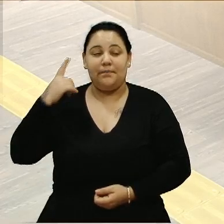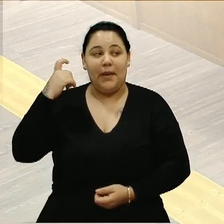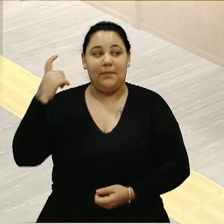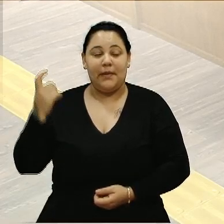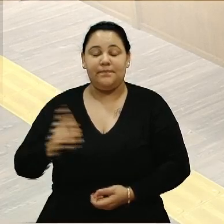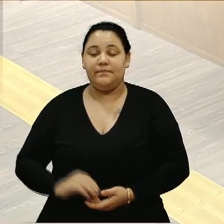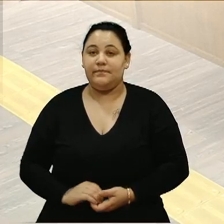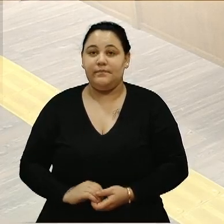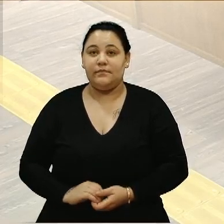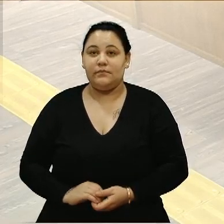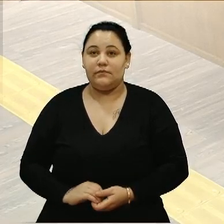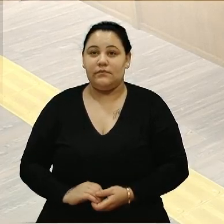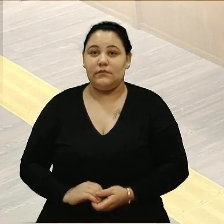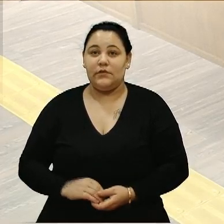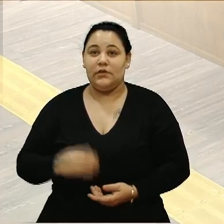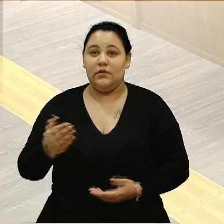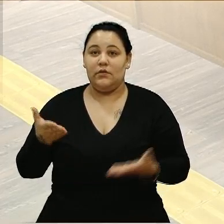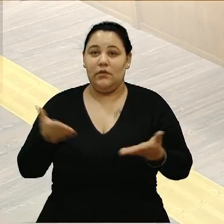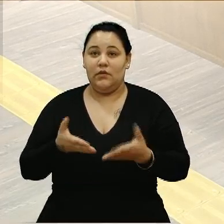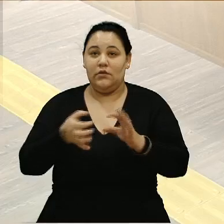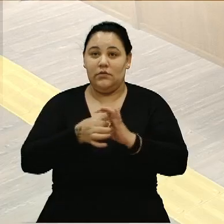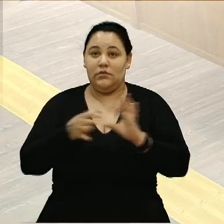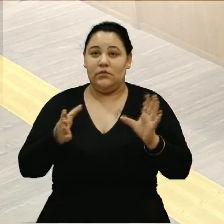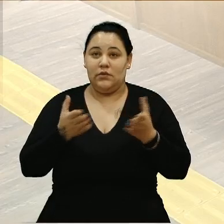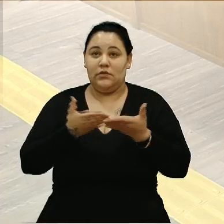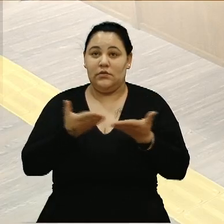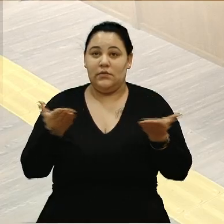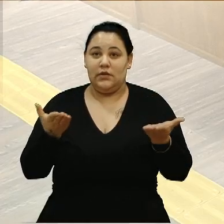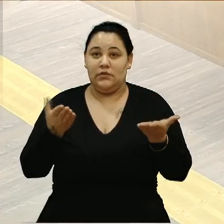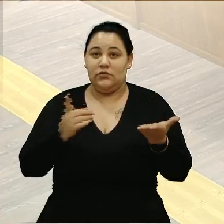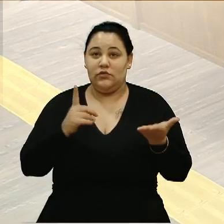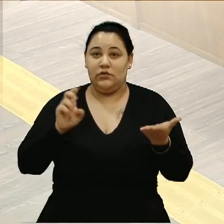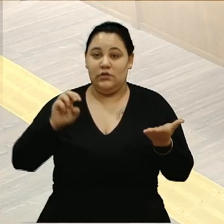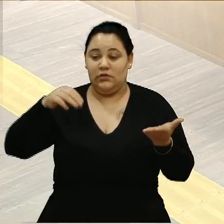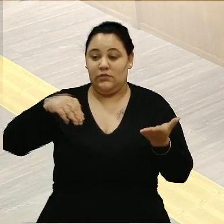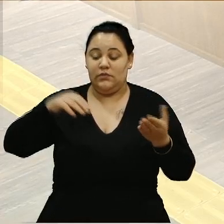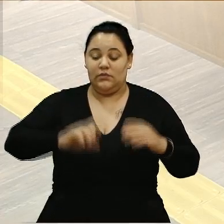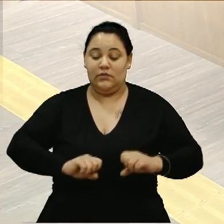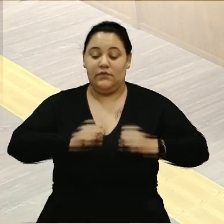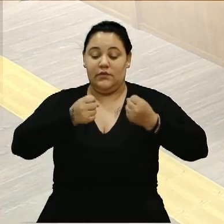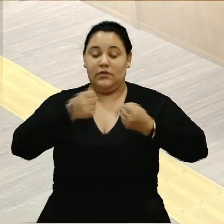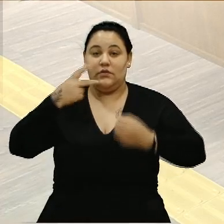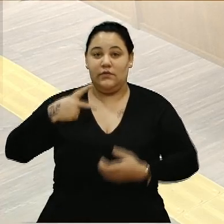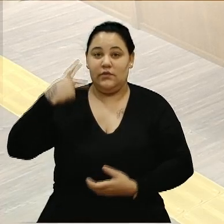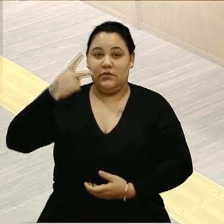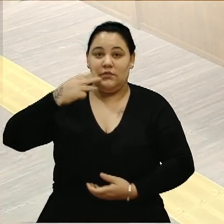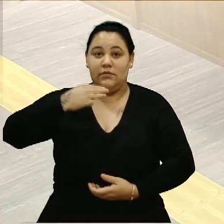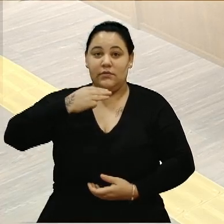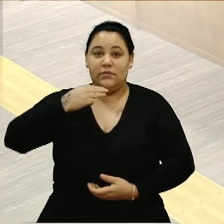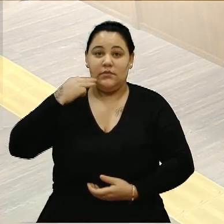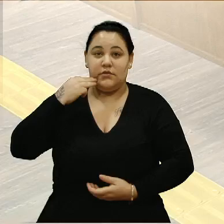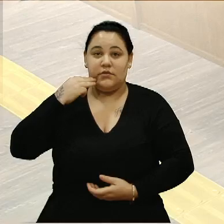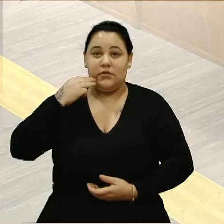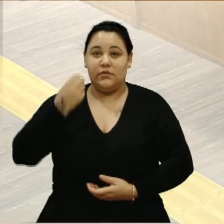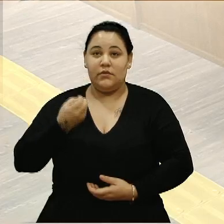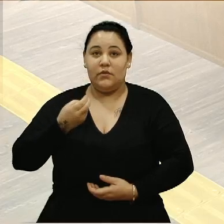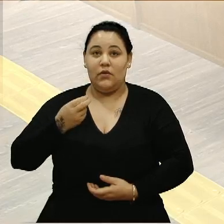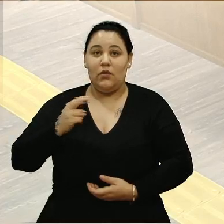Será concedido espaço de 15 minutos para a defesa da vereadora Marisol Santos ou seu procurador.